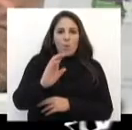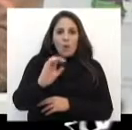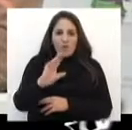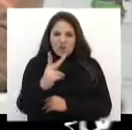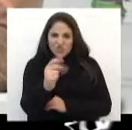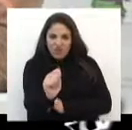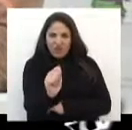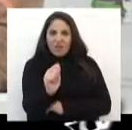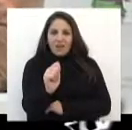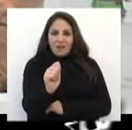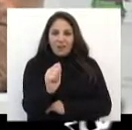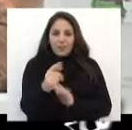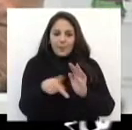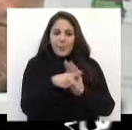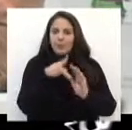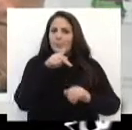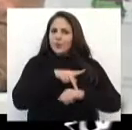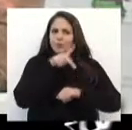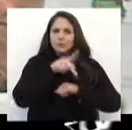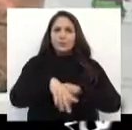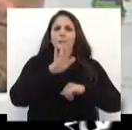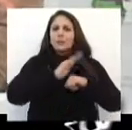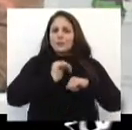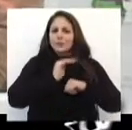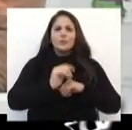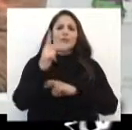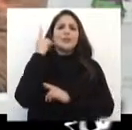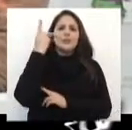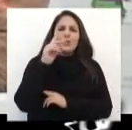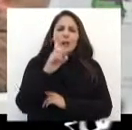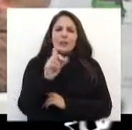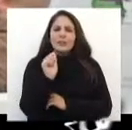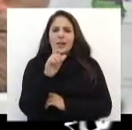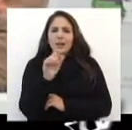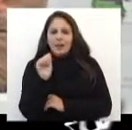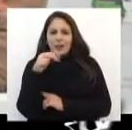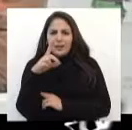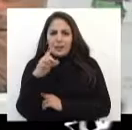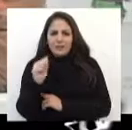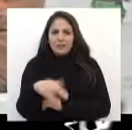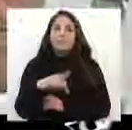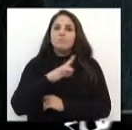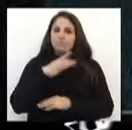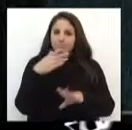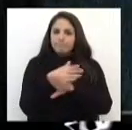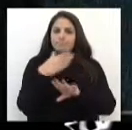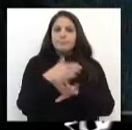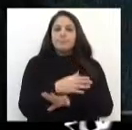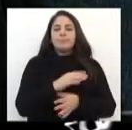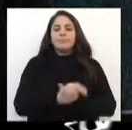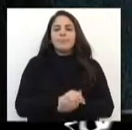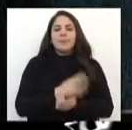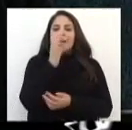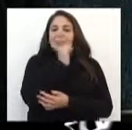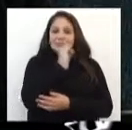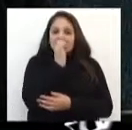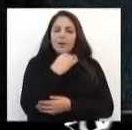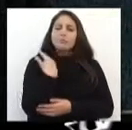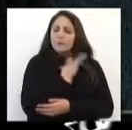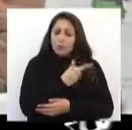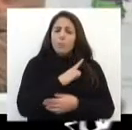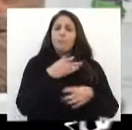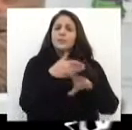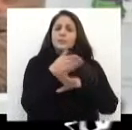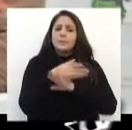querida Bocha, de Passo Fundo, vereador da Lalana, que esteve presente no sábado e eu